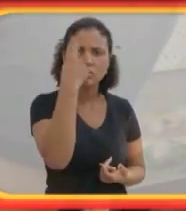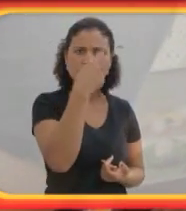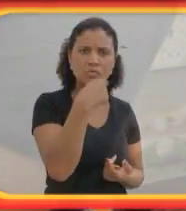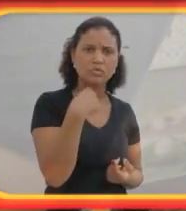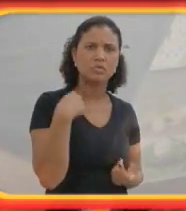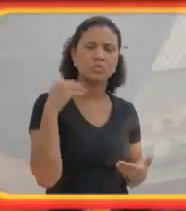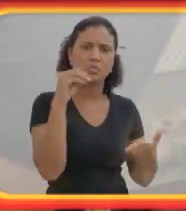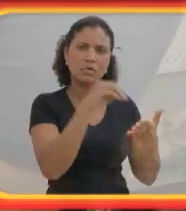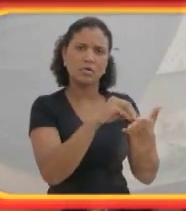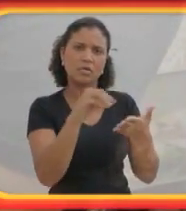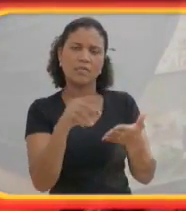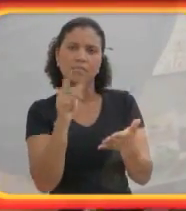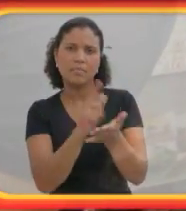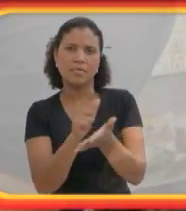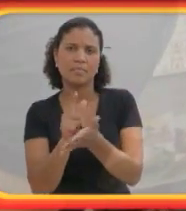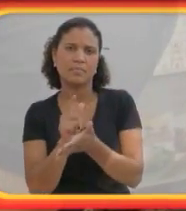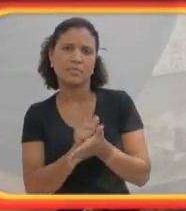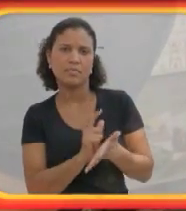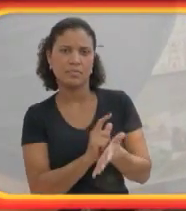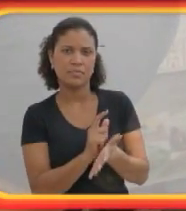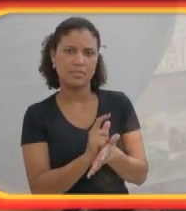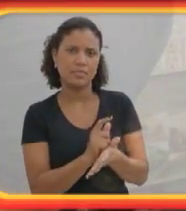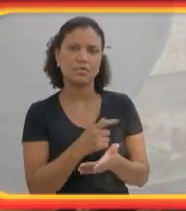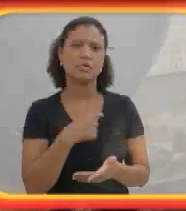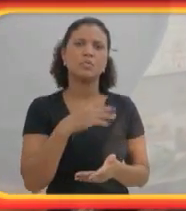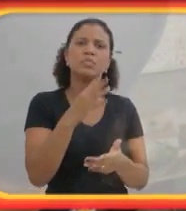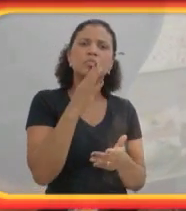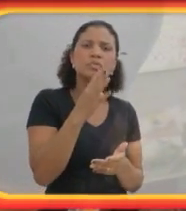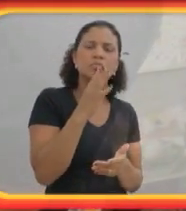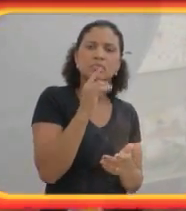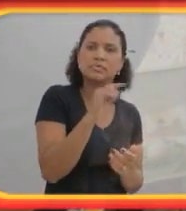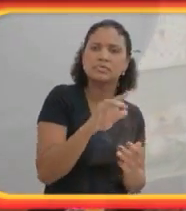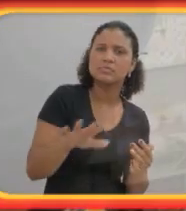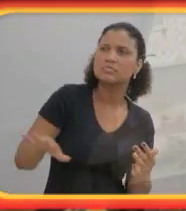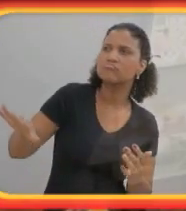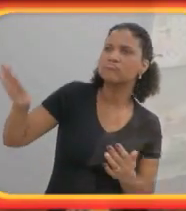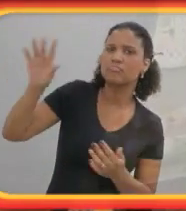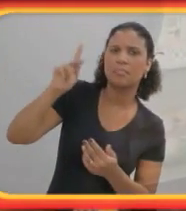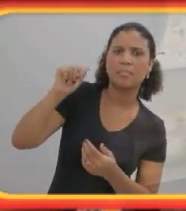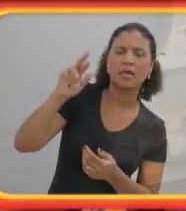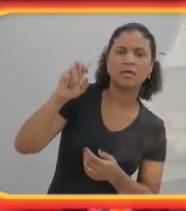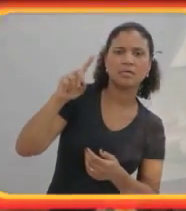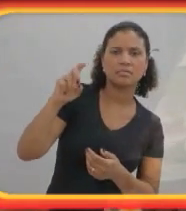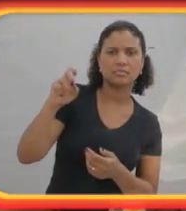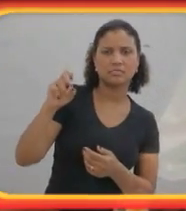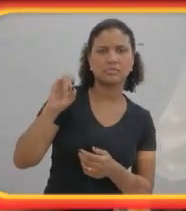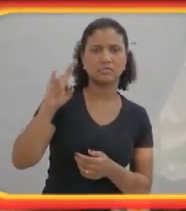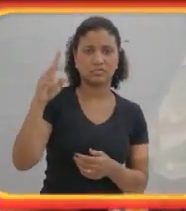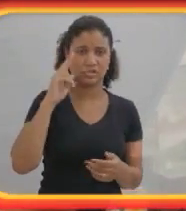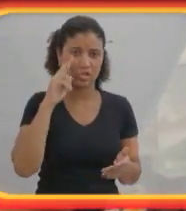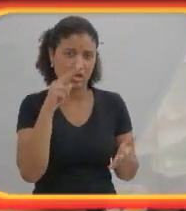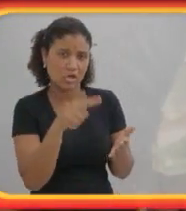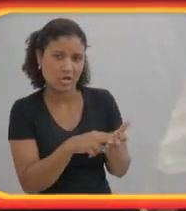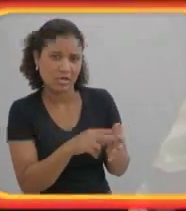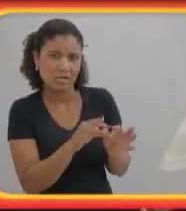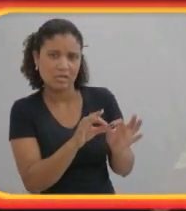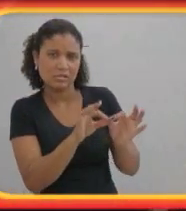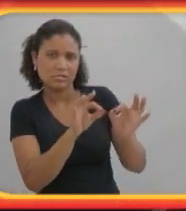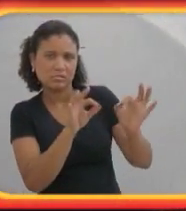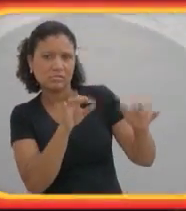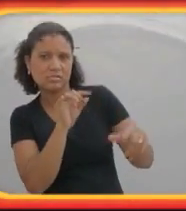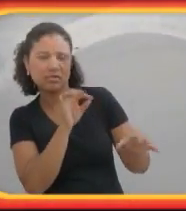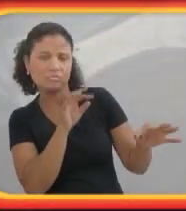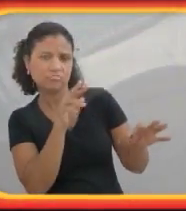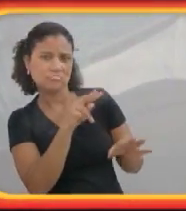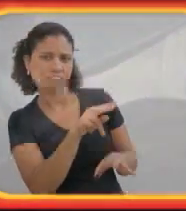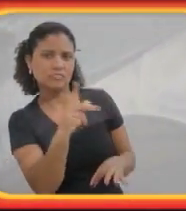papel. Em vez disso, eu reconhecia as estruturas das paredes. Se você olhar isso a uma certa distância, inicialmente, você